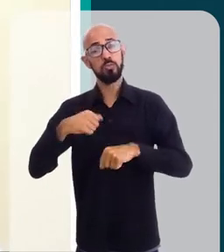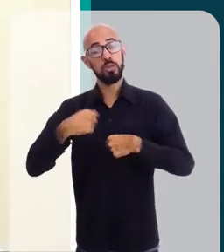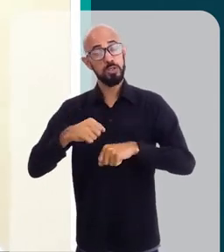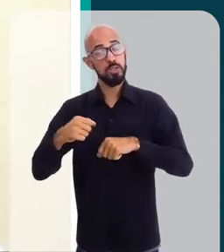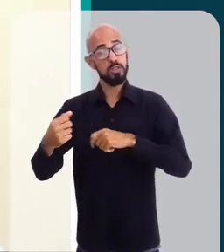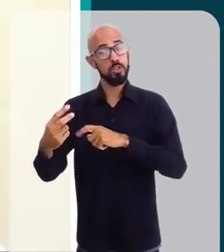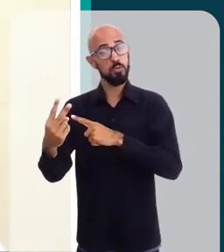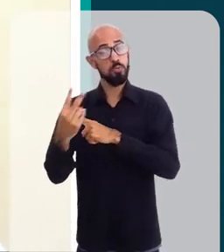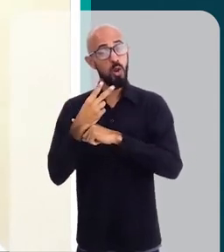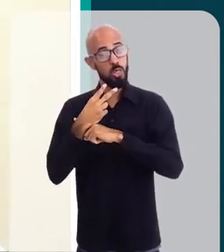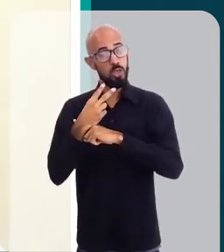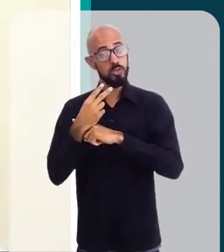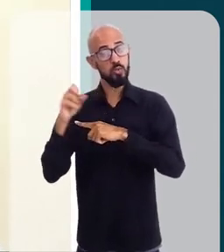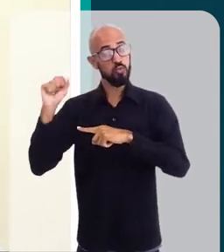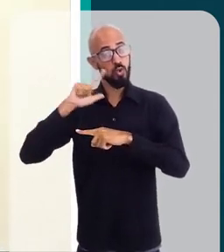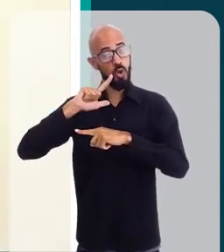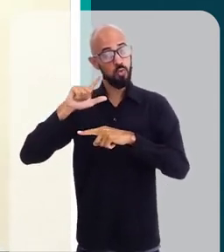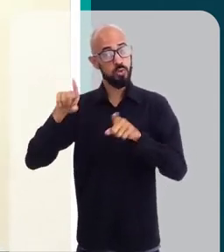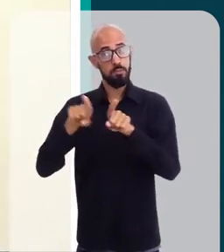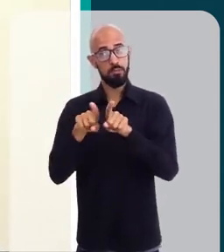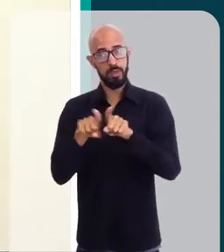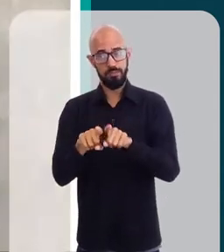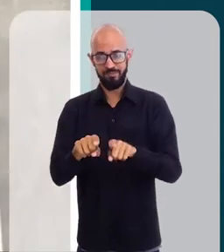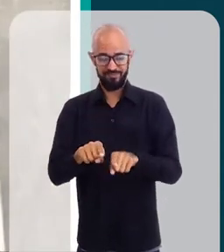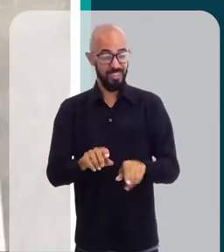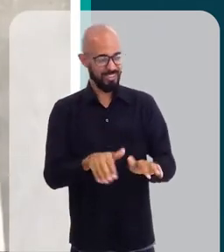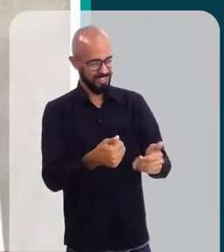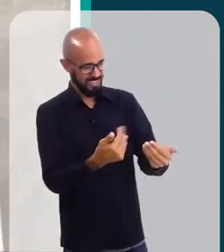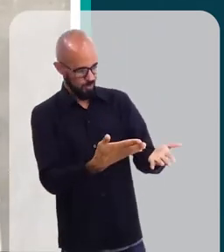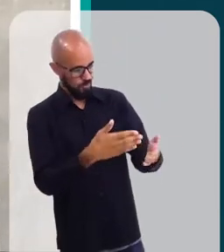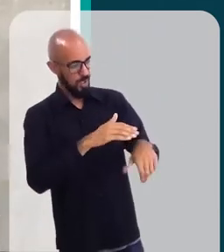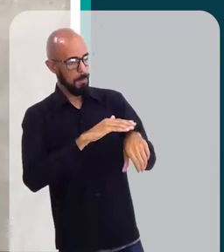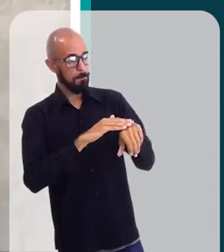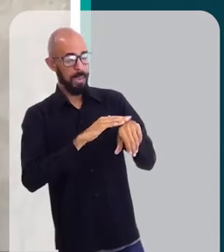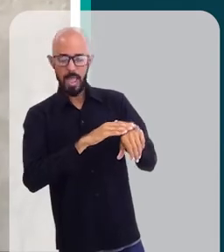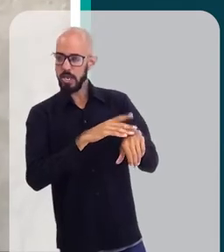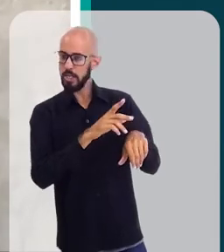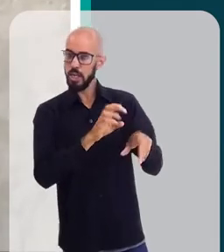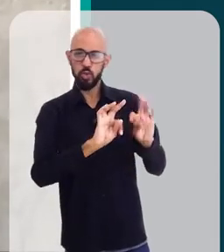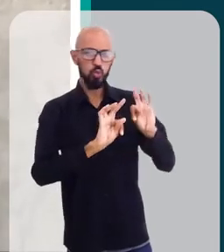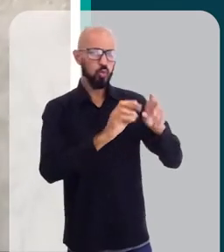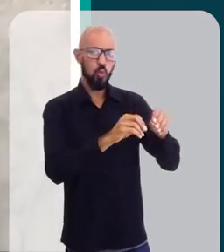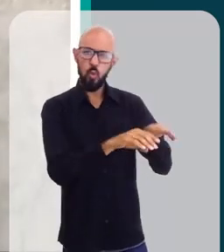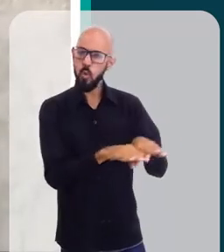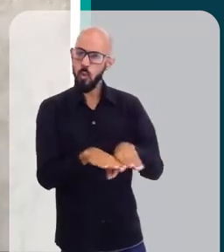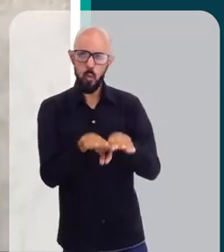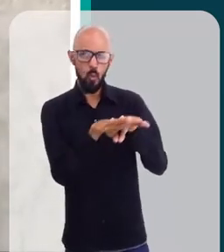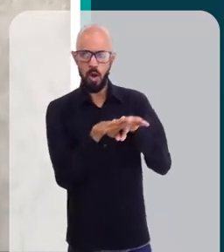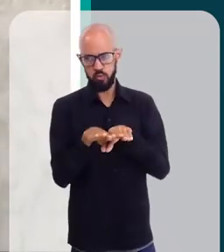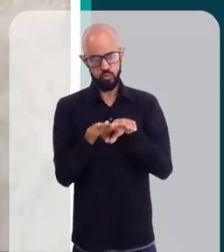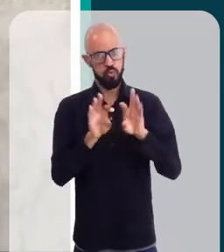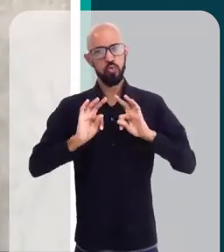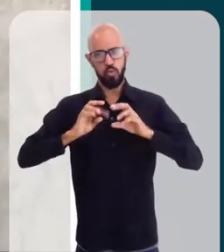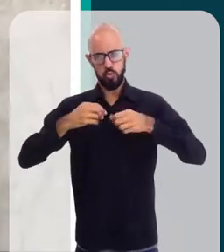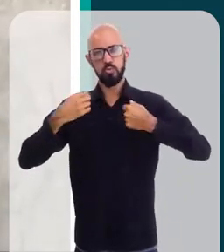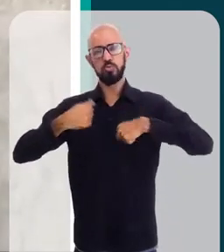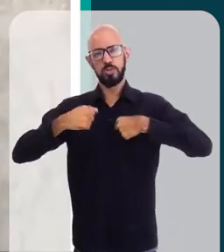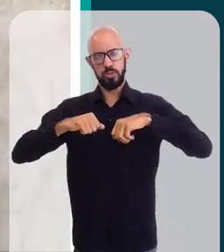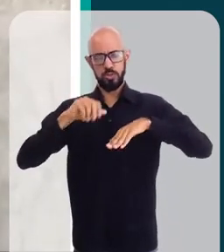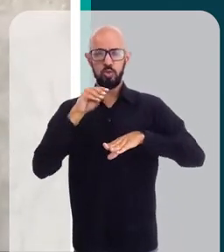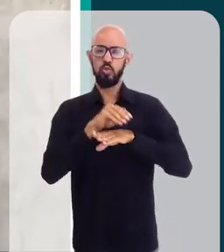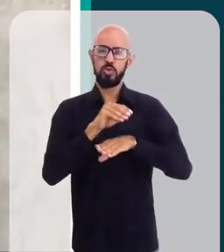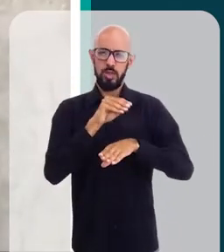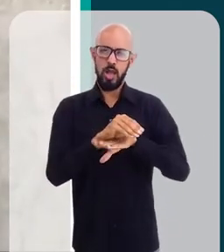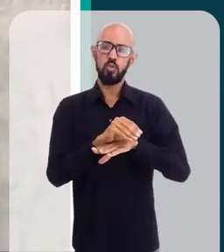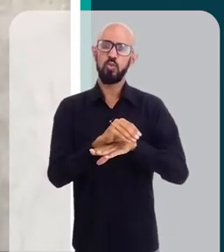fotoproteção principalmente. Pele é pele, né? Então, todas precisam de cuidar. Esse mito, Ricardo,